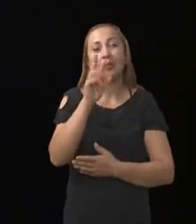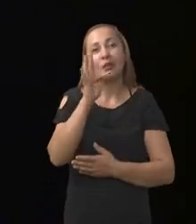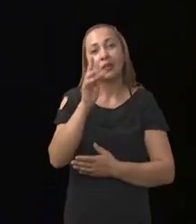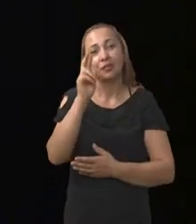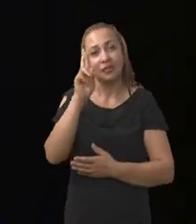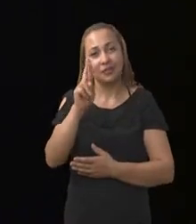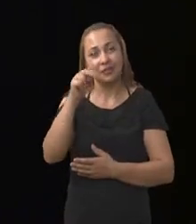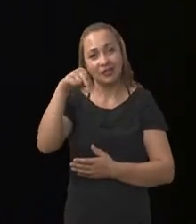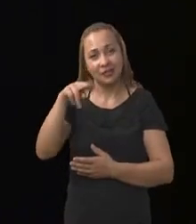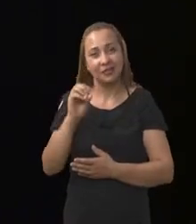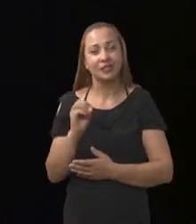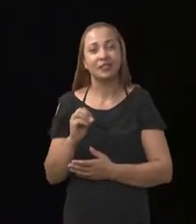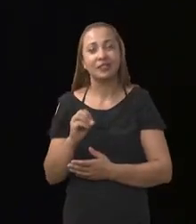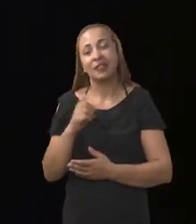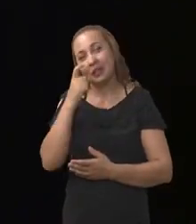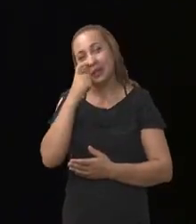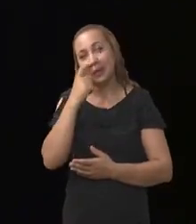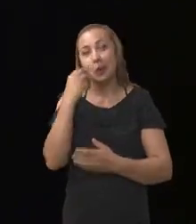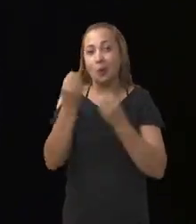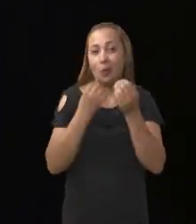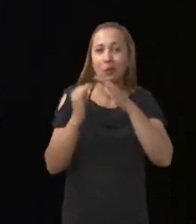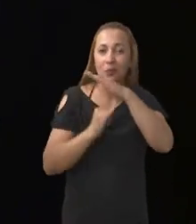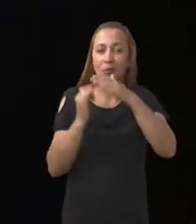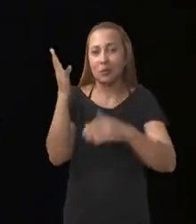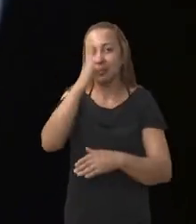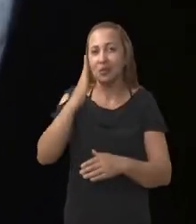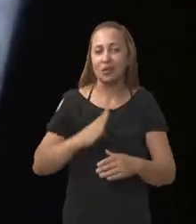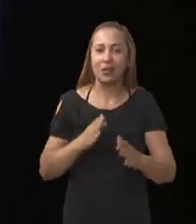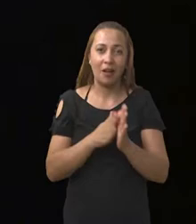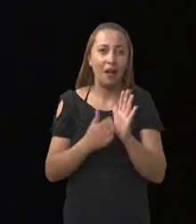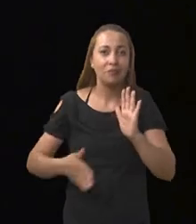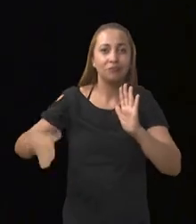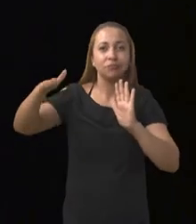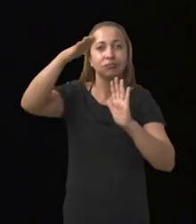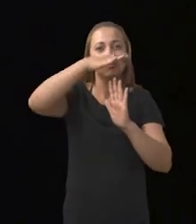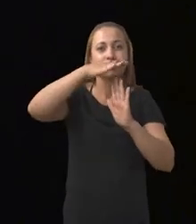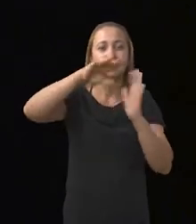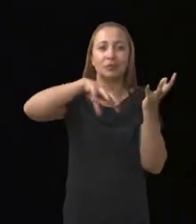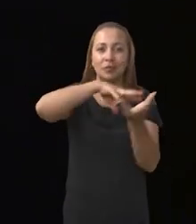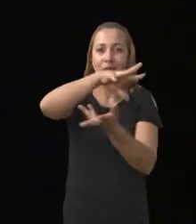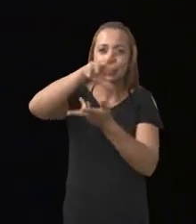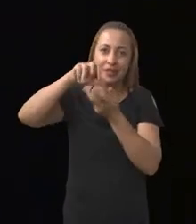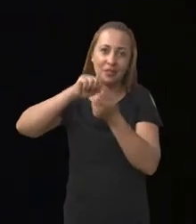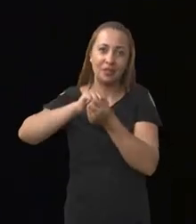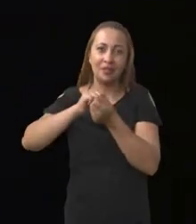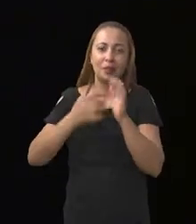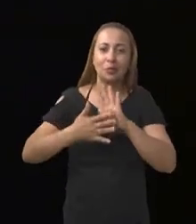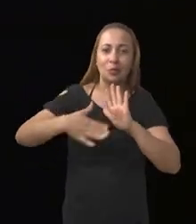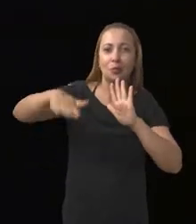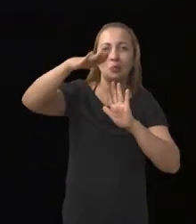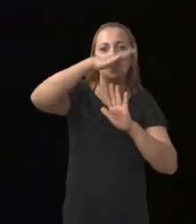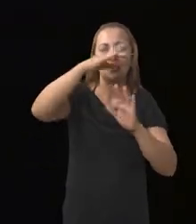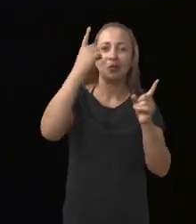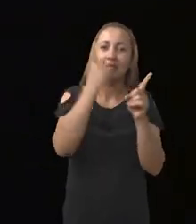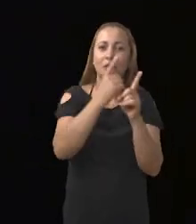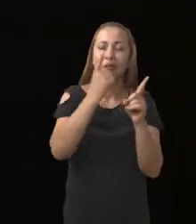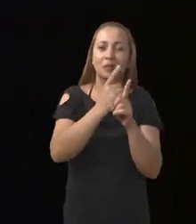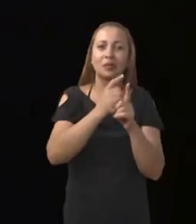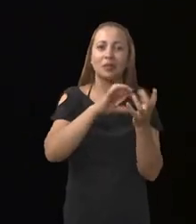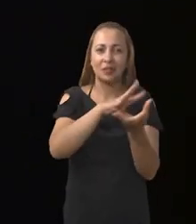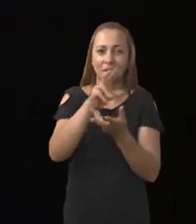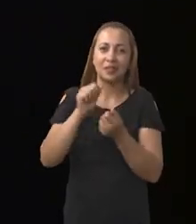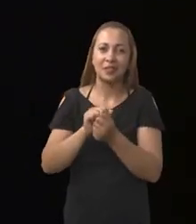como sendo a instituição brasileira que está no topo da exoplanetologia, no topo das descobertas de